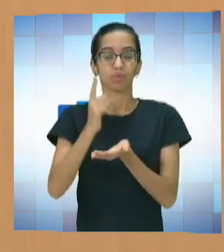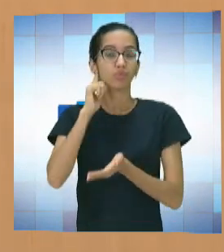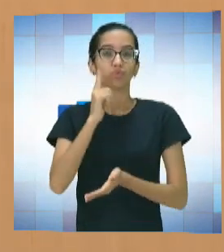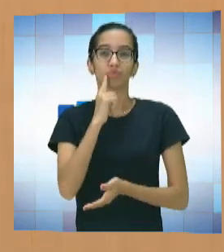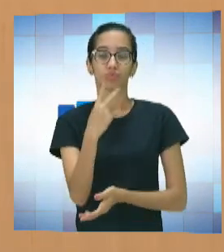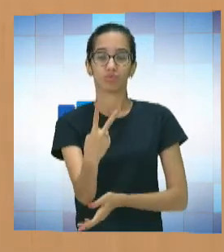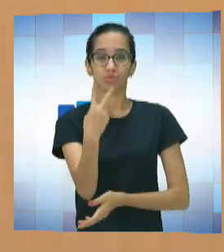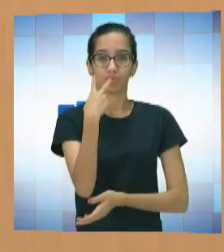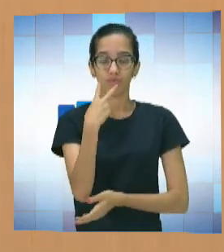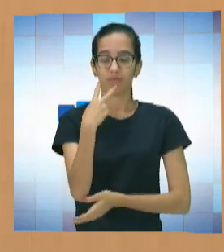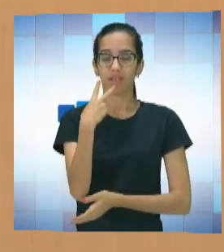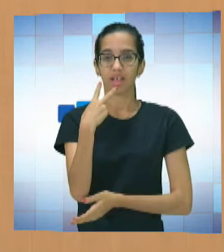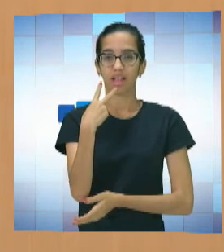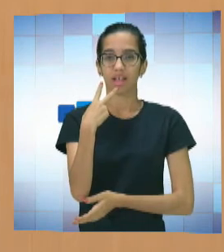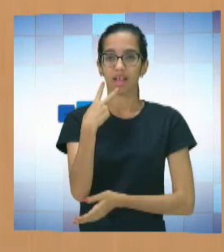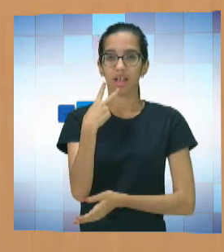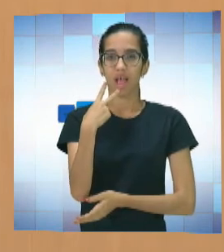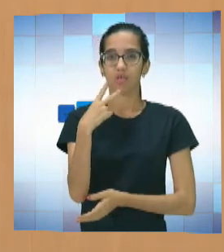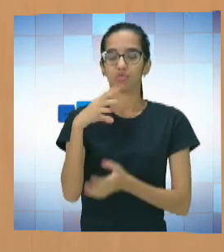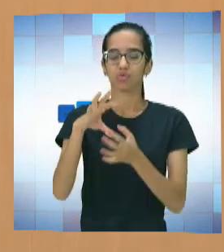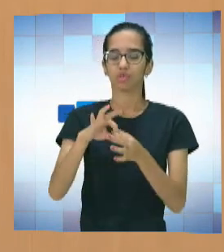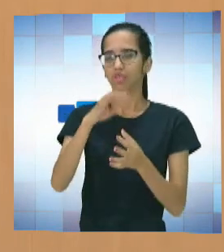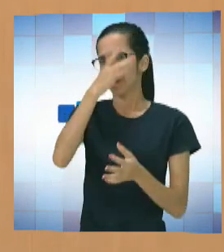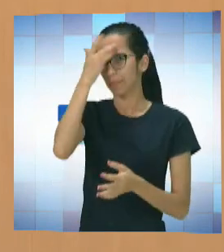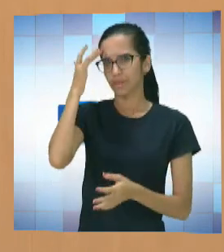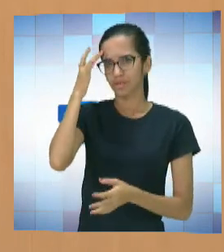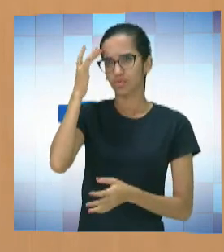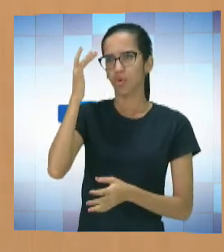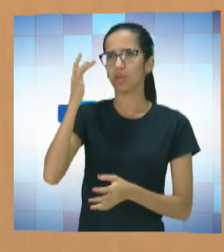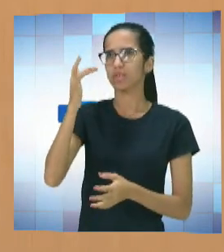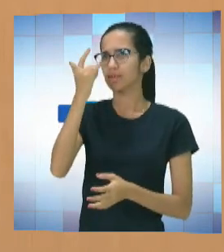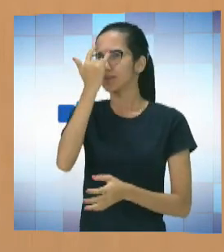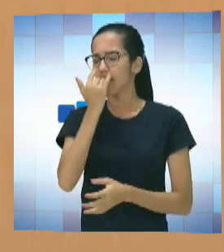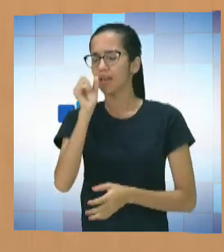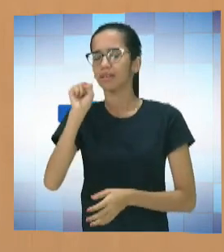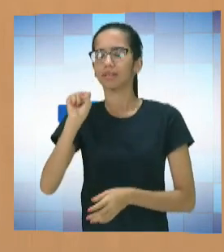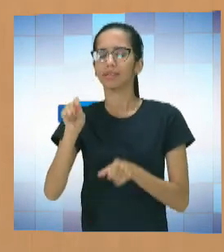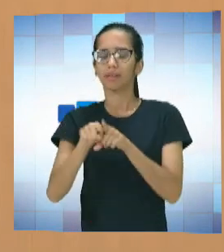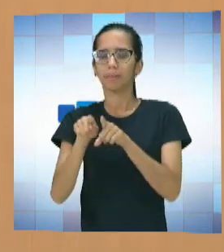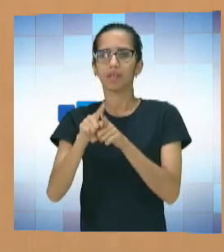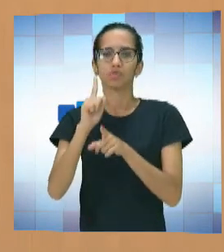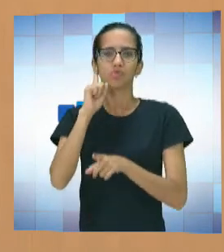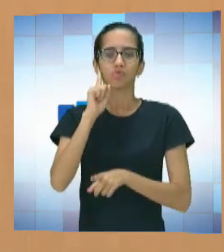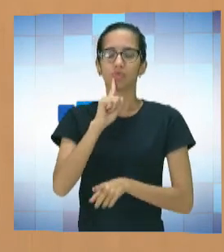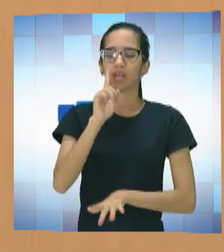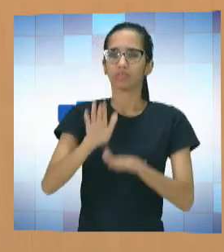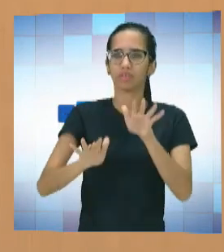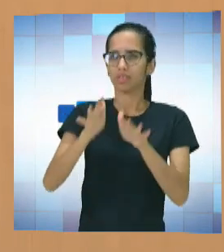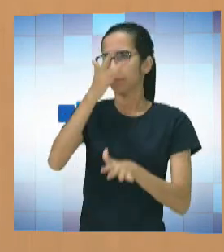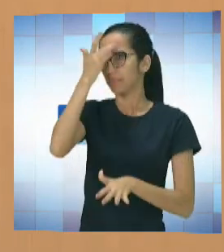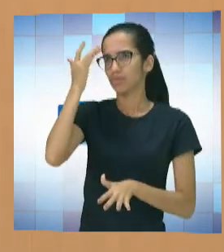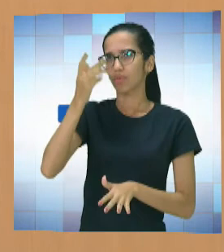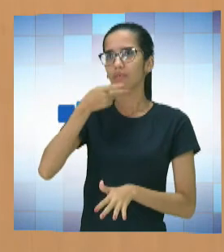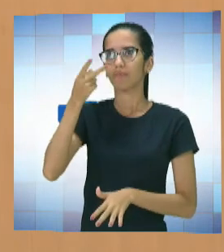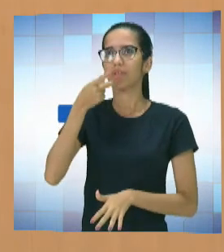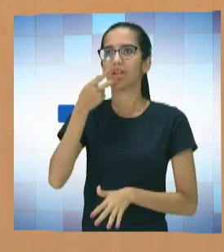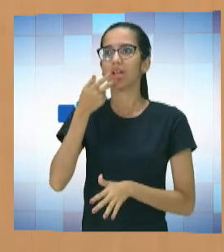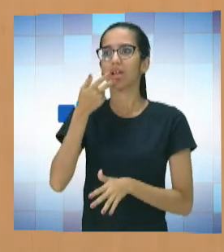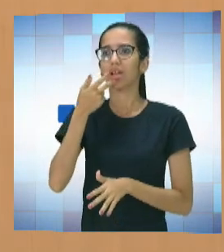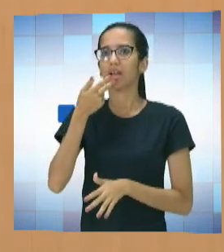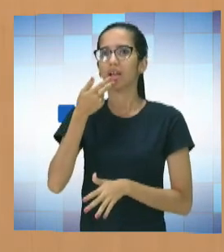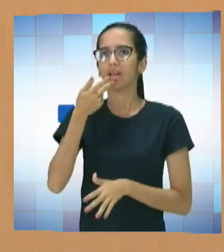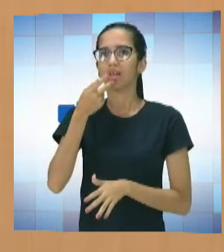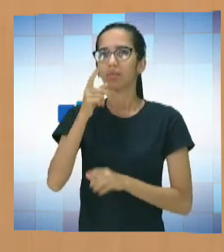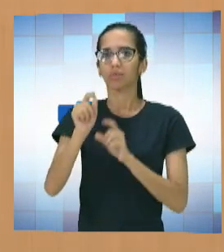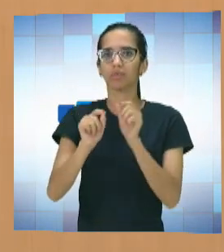Esse universo, não só de pessoas cegas, como pessoas surdas, que muita gente poderia denominar e gosta de ser chamada